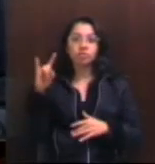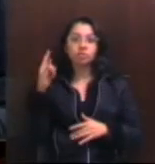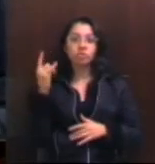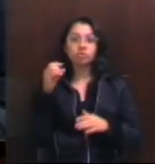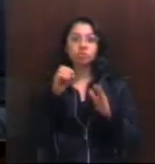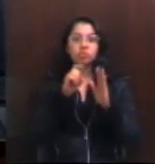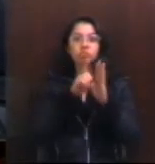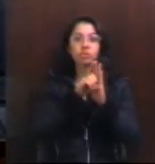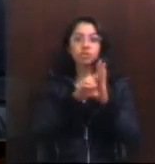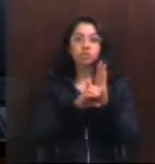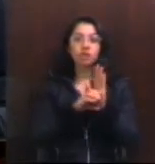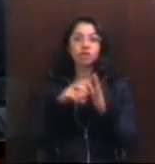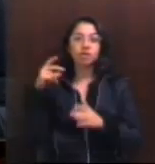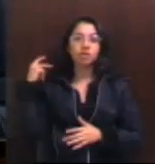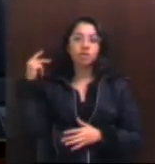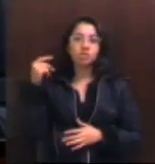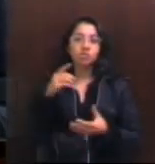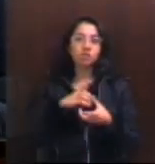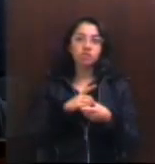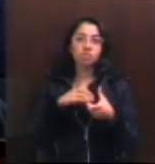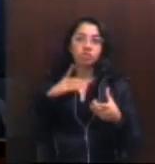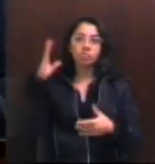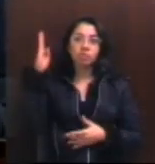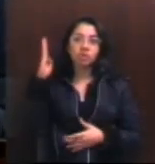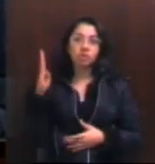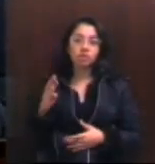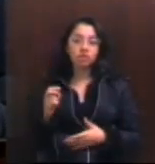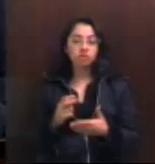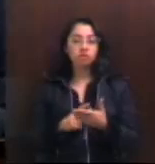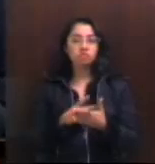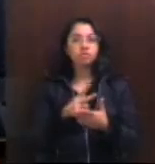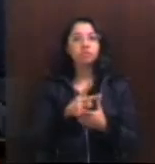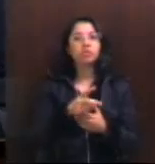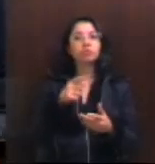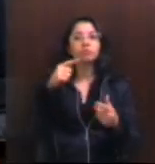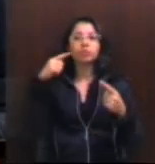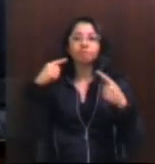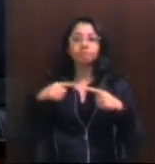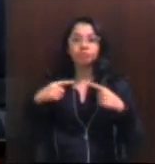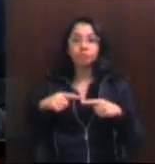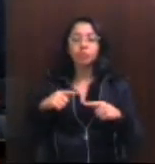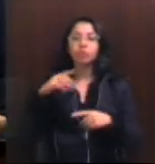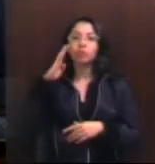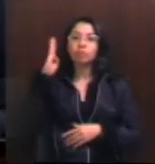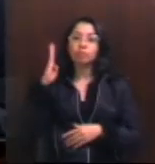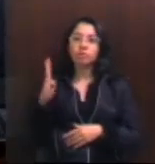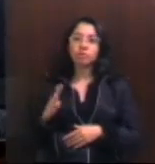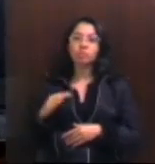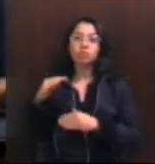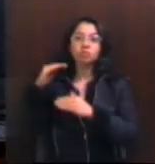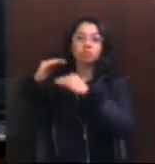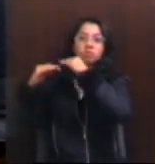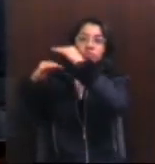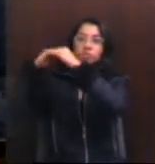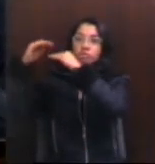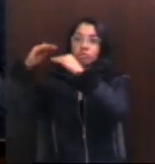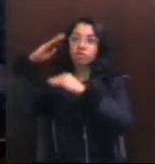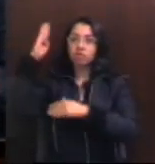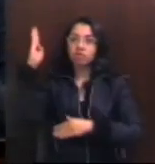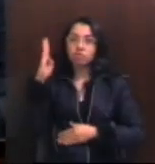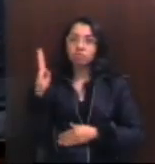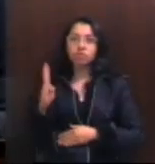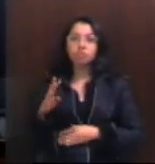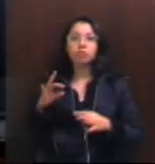décadas e que na história da democracia brasileira sempre lutou pelo Brasil desenvolvido, pelo Brasil justo, pelo Brasil